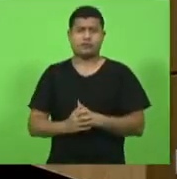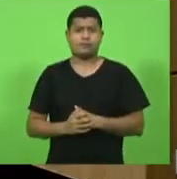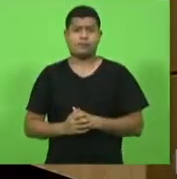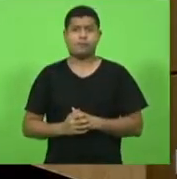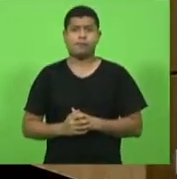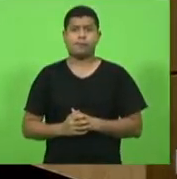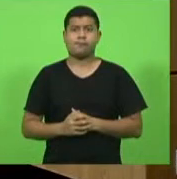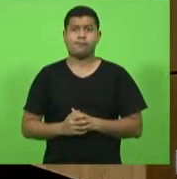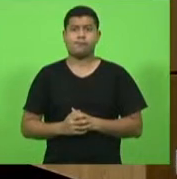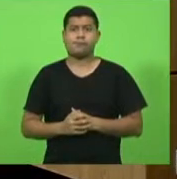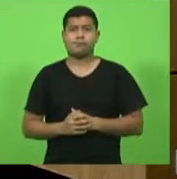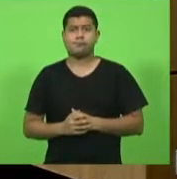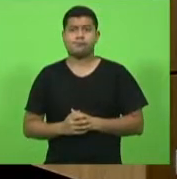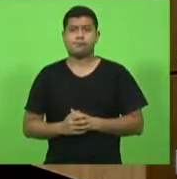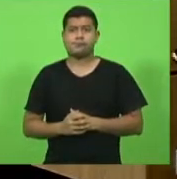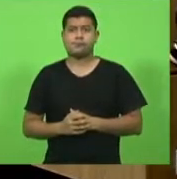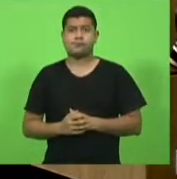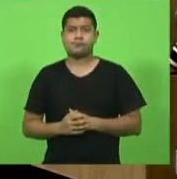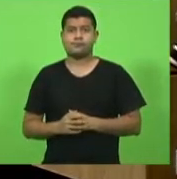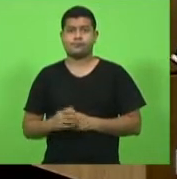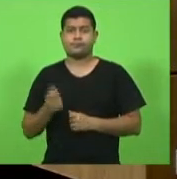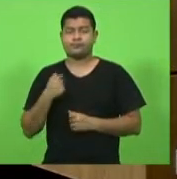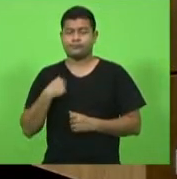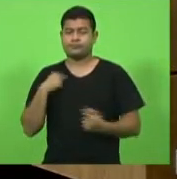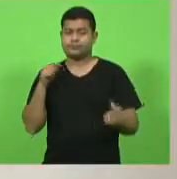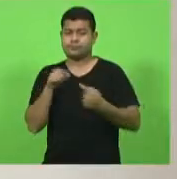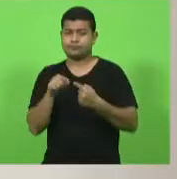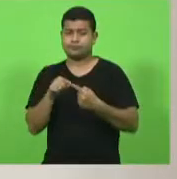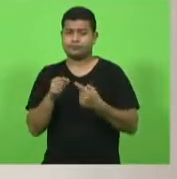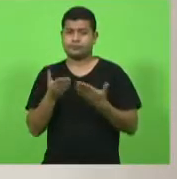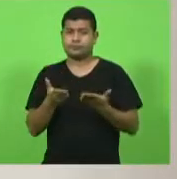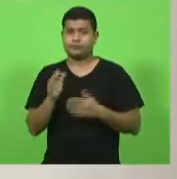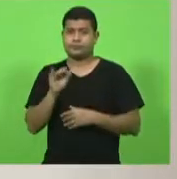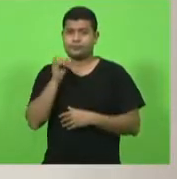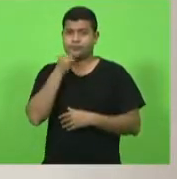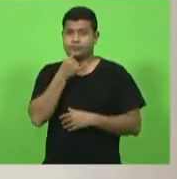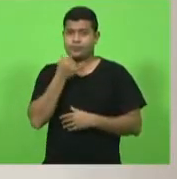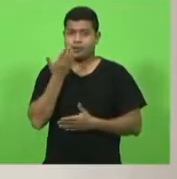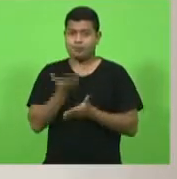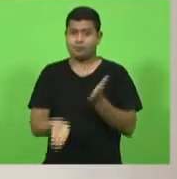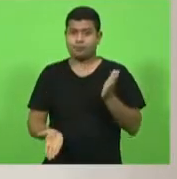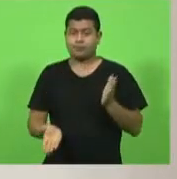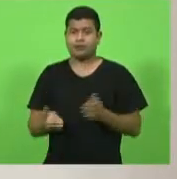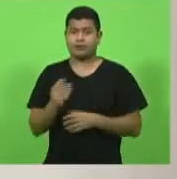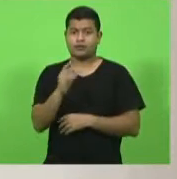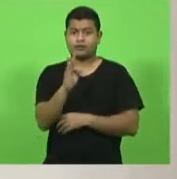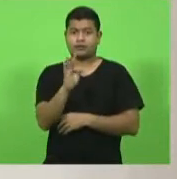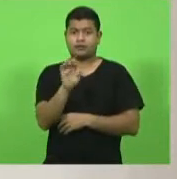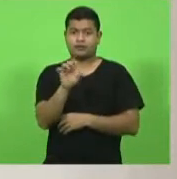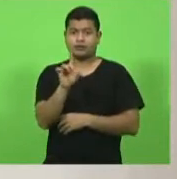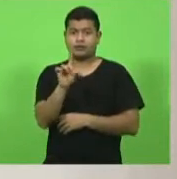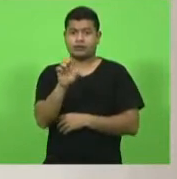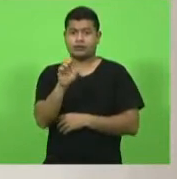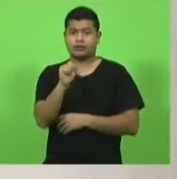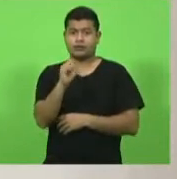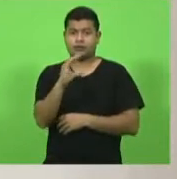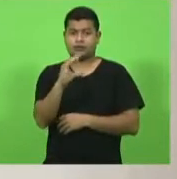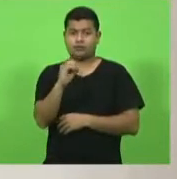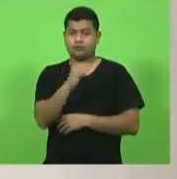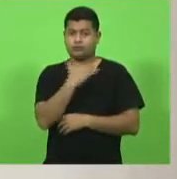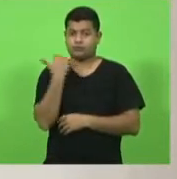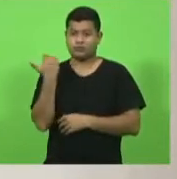eu também lamento muito a perda do empresário Tedesco da mesma forma que